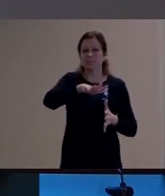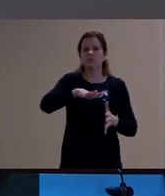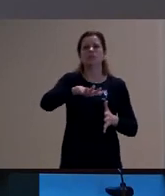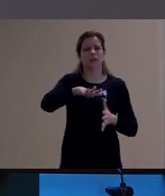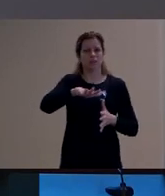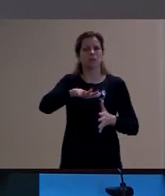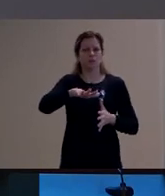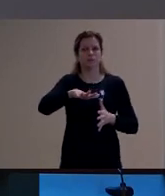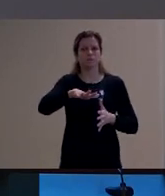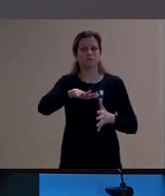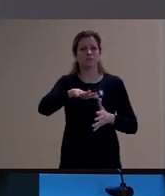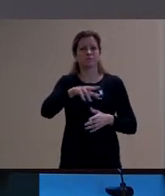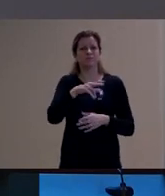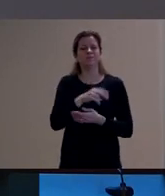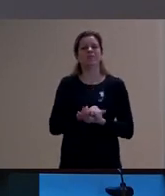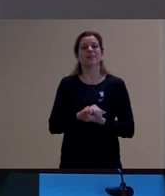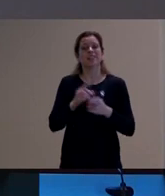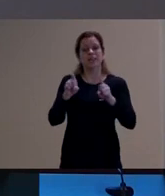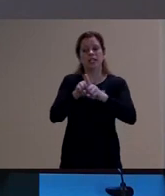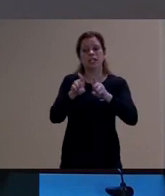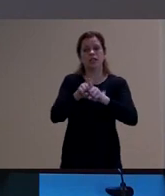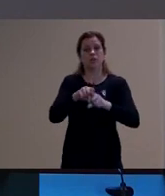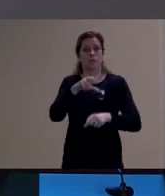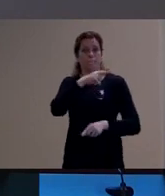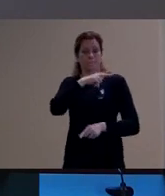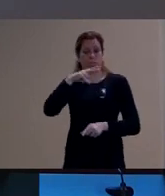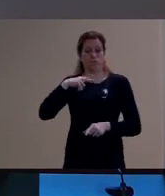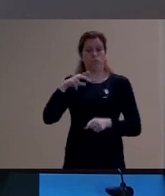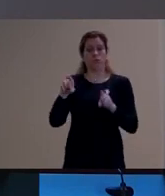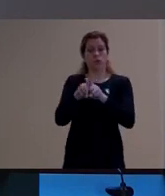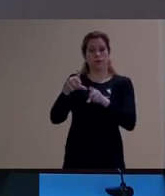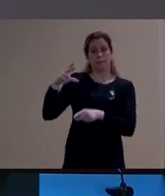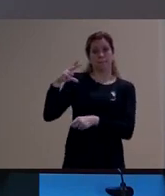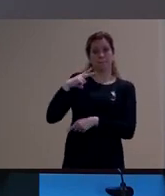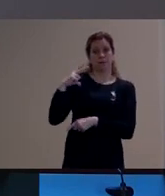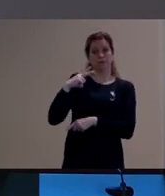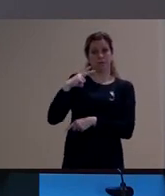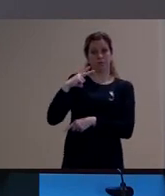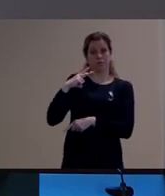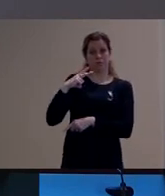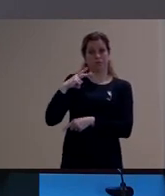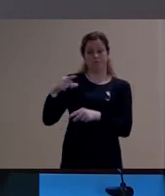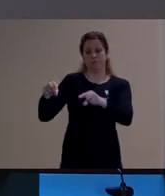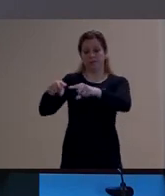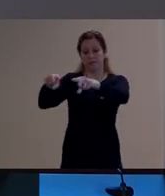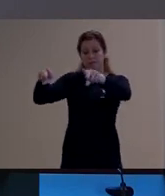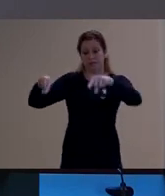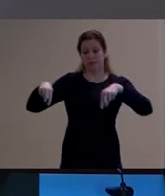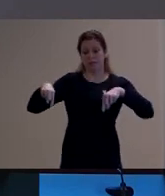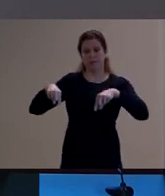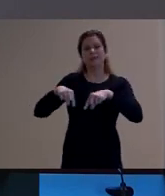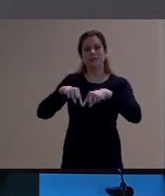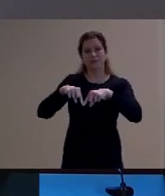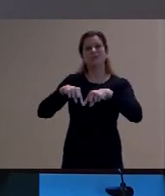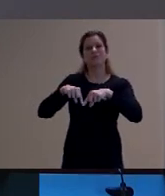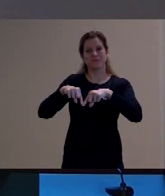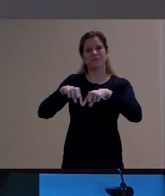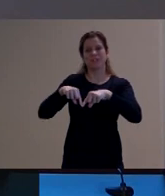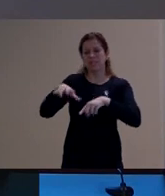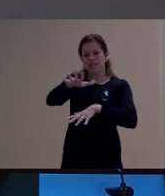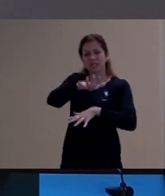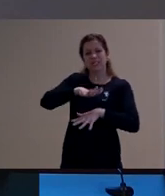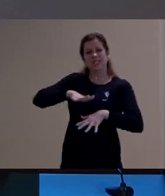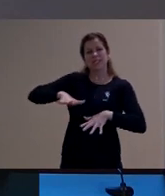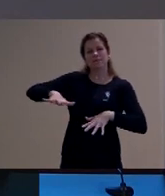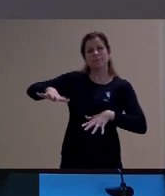e o território privado que é o quarto de criança o quarto infantil um lugar que demarca toda